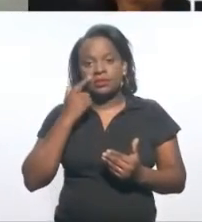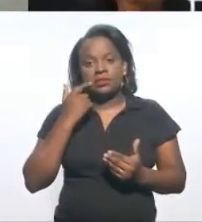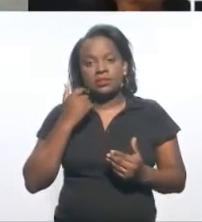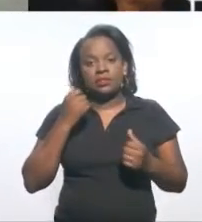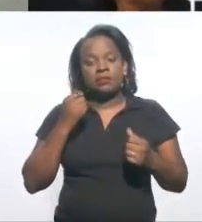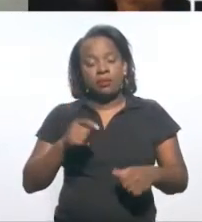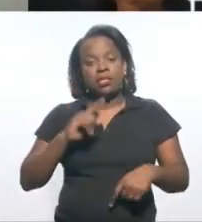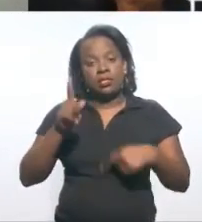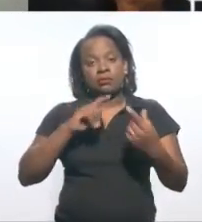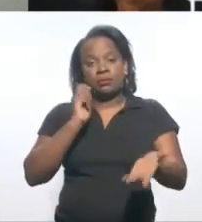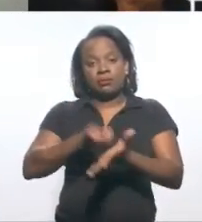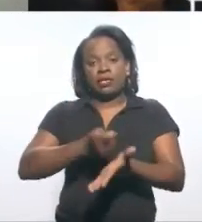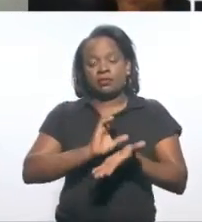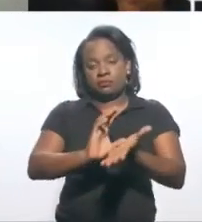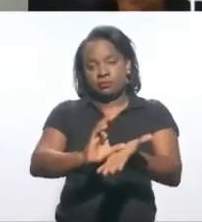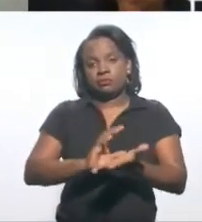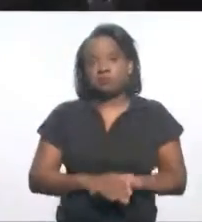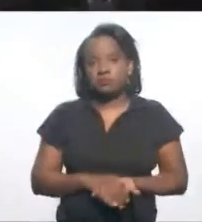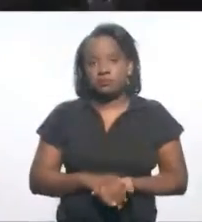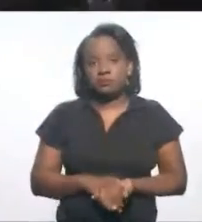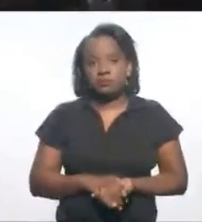sejam indenizadas. Muito obrigada. Vem caminhar, seu presidente.